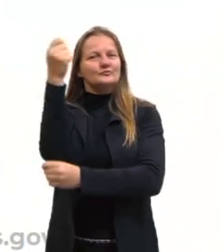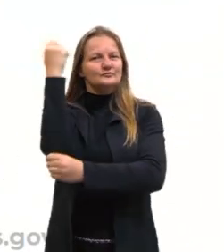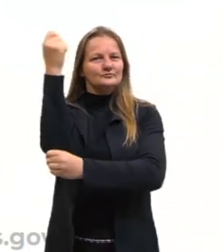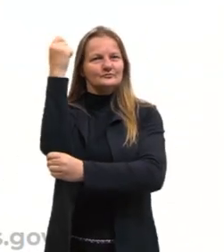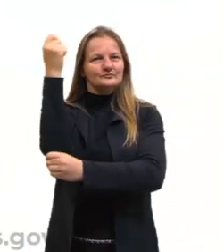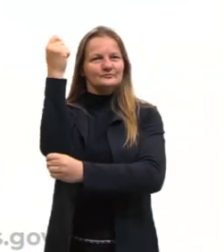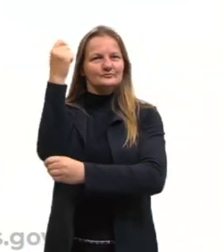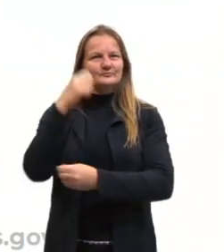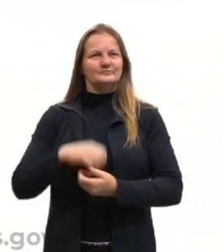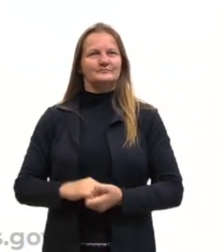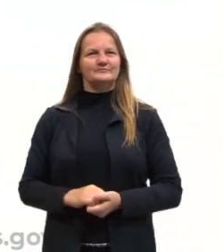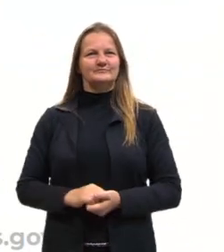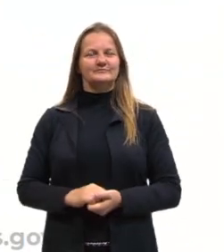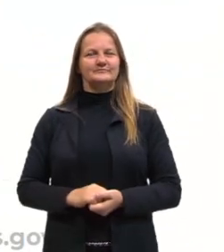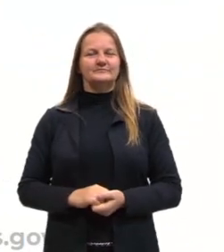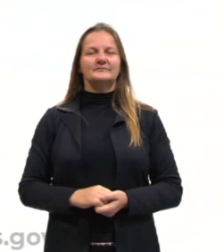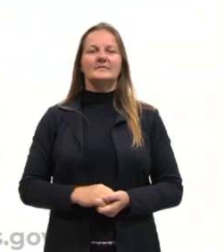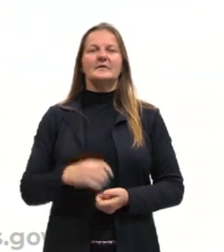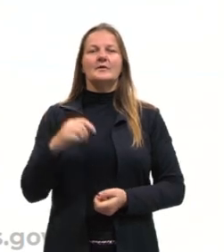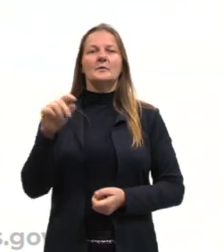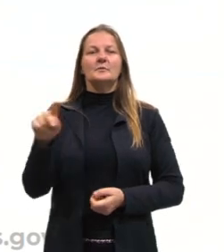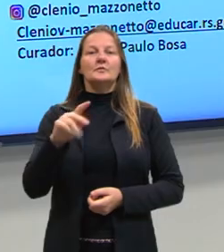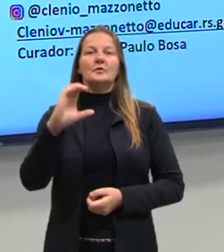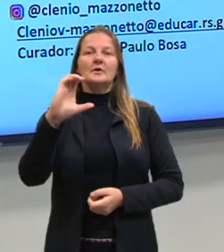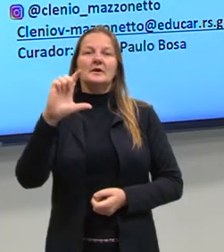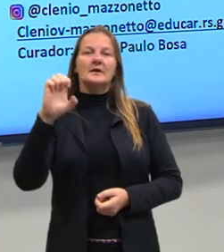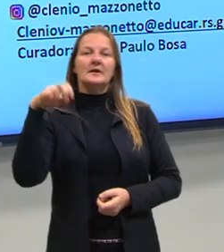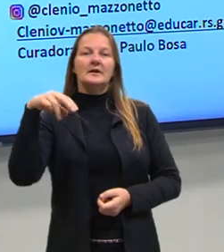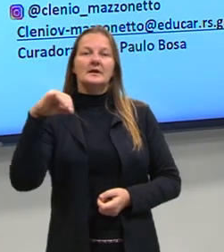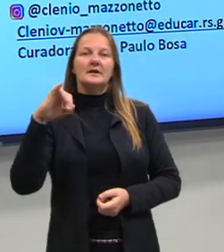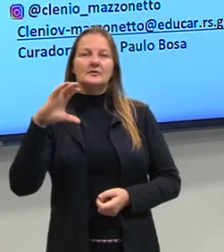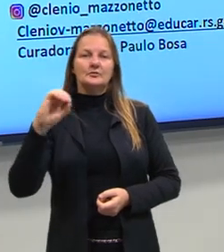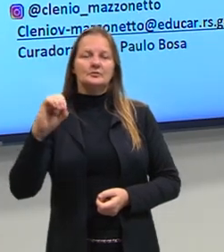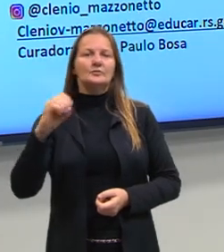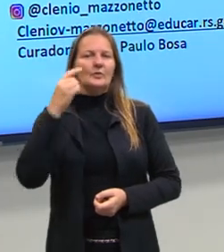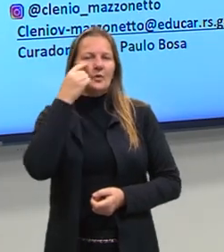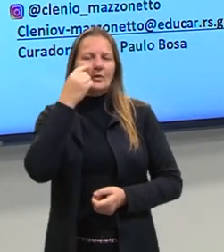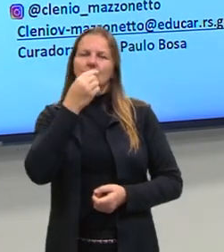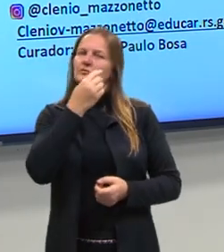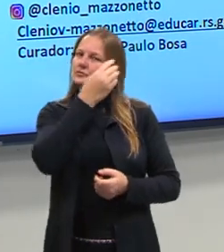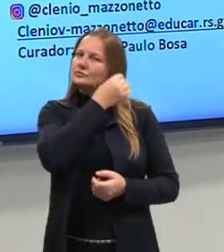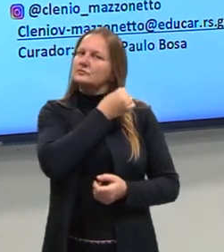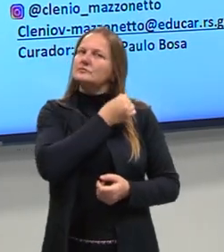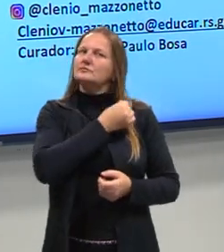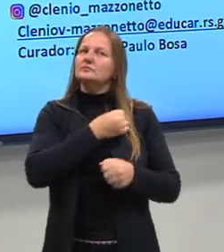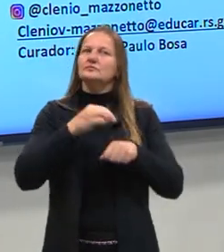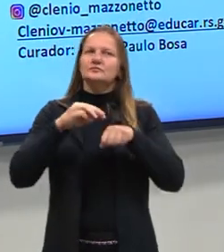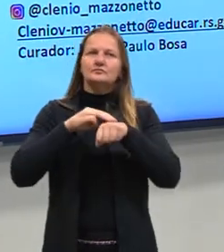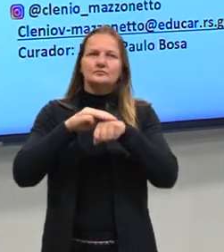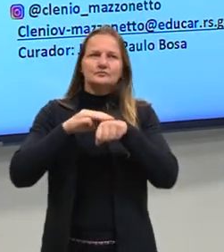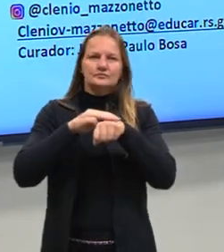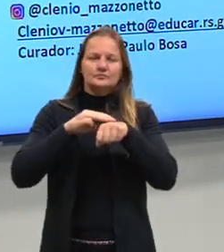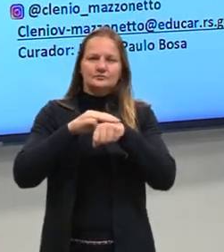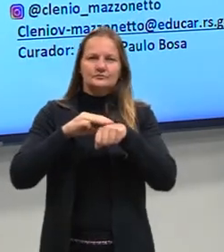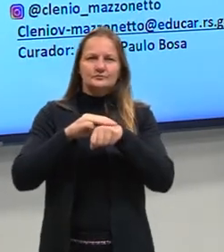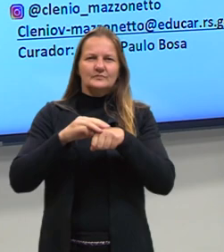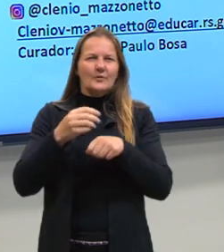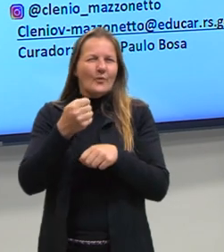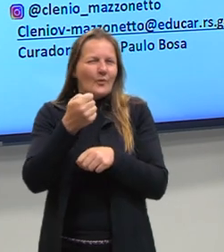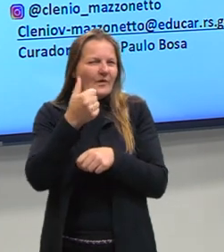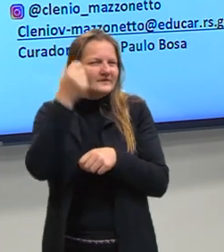Grande do Sul. Eu sou o professor Clênio Mazoneto, tenho olhos e cabelos castanhos, cabelos já